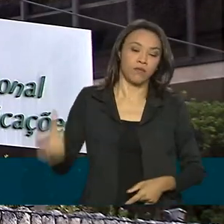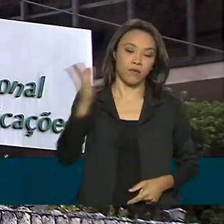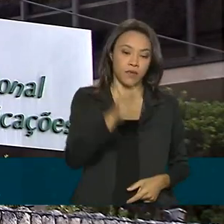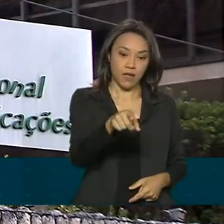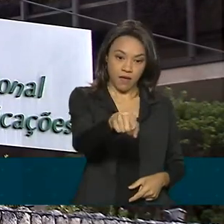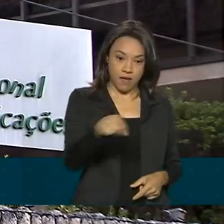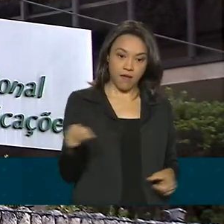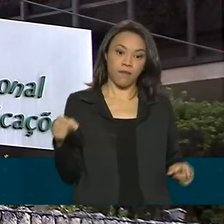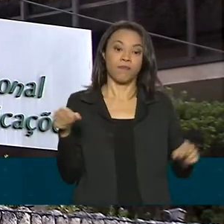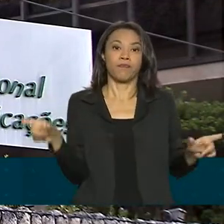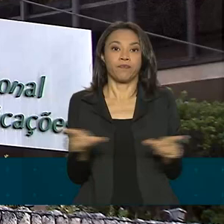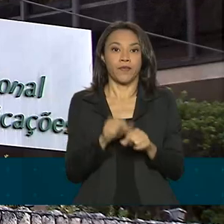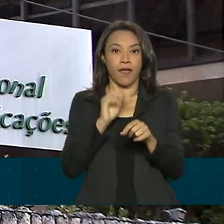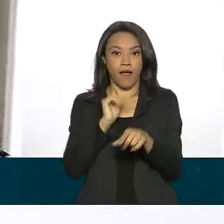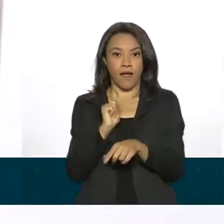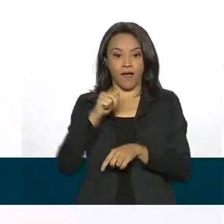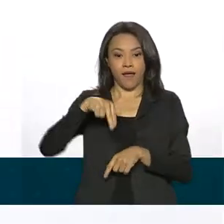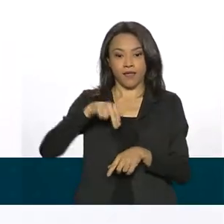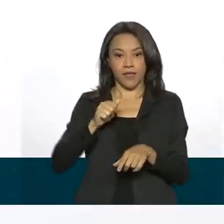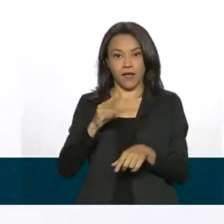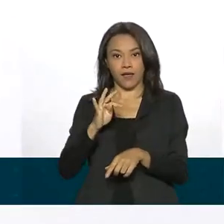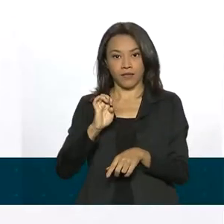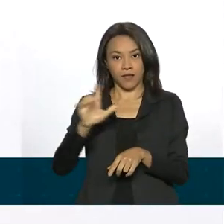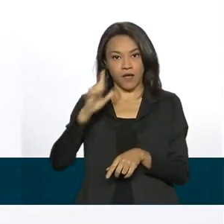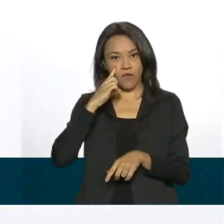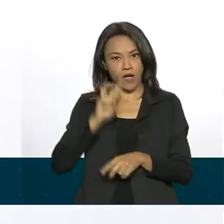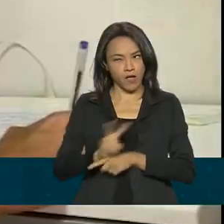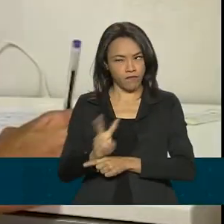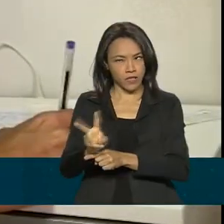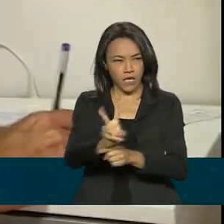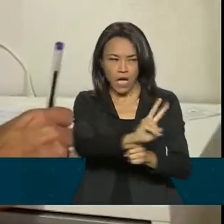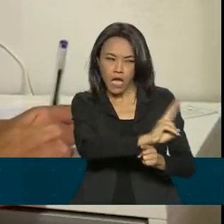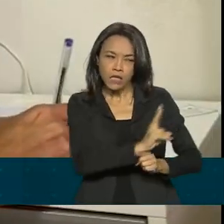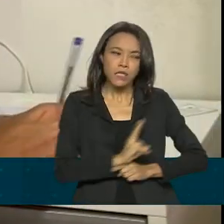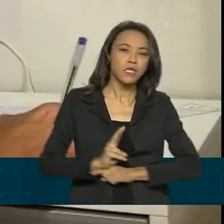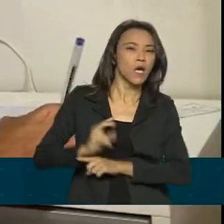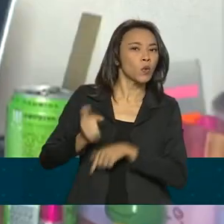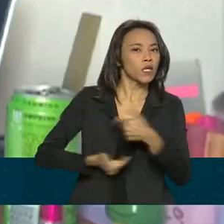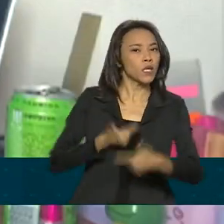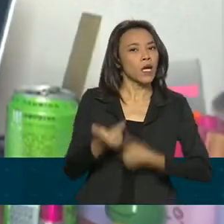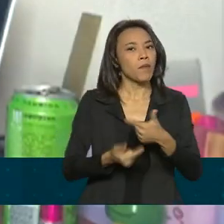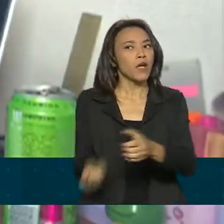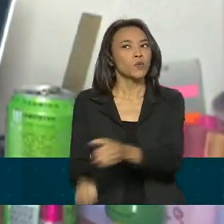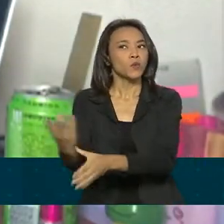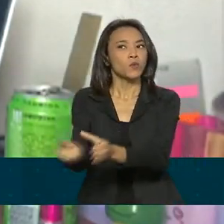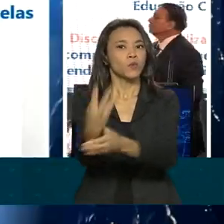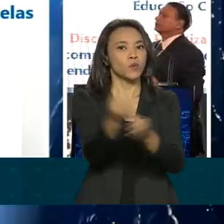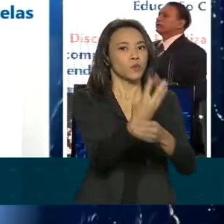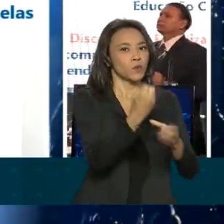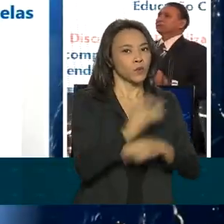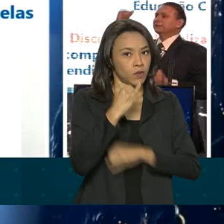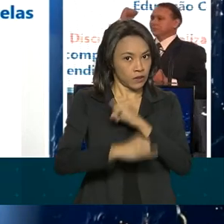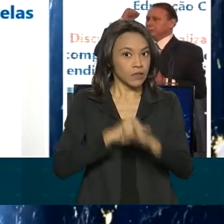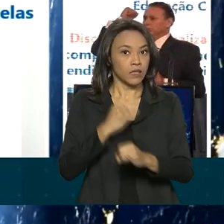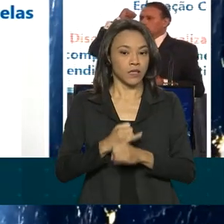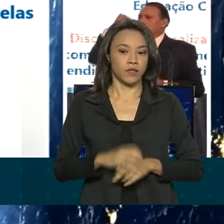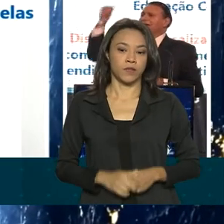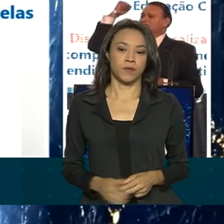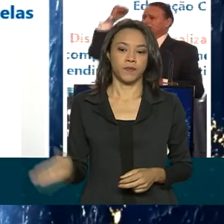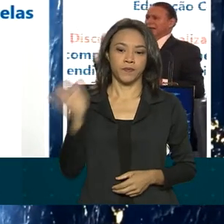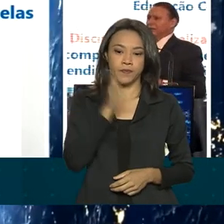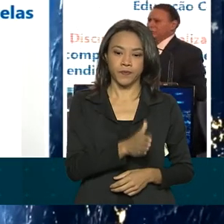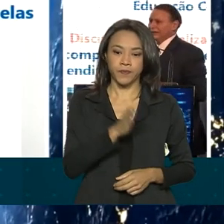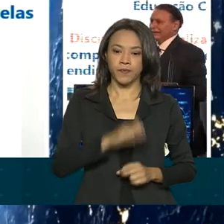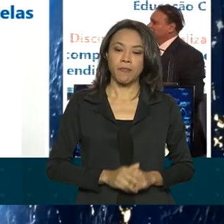fiscalizar o cumprimento dos compromissos das operadoras, inclusive a implantação das escolas. Com seis meses depois,